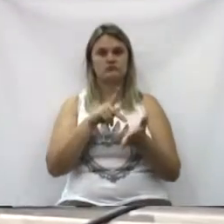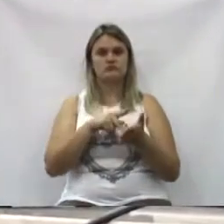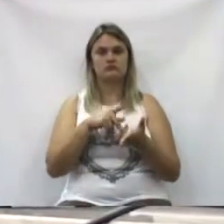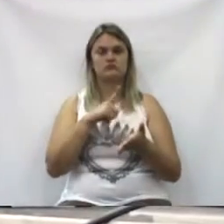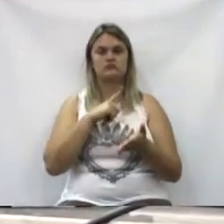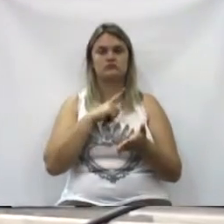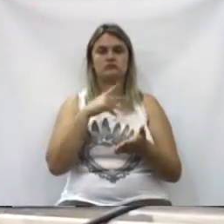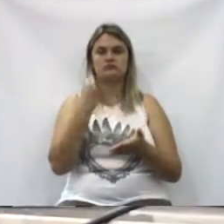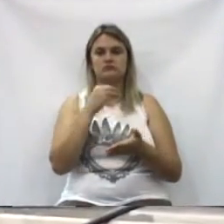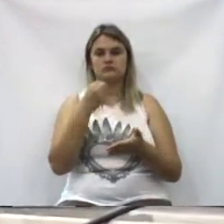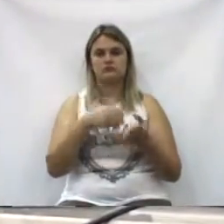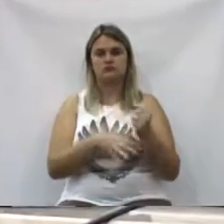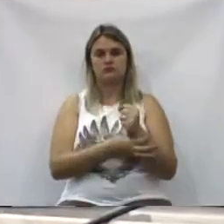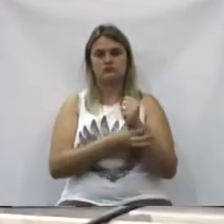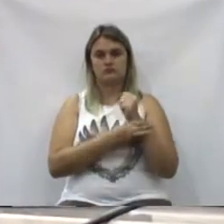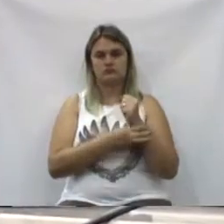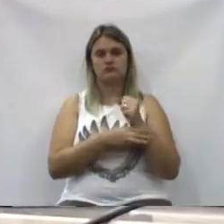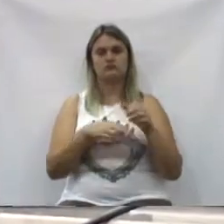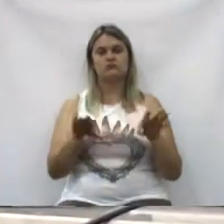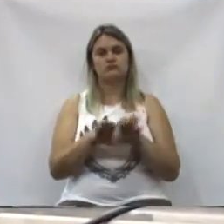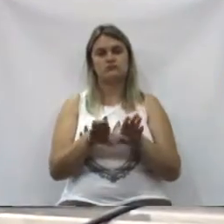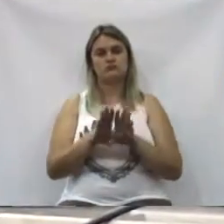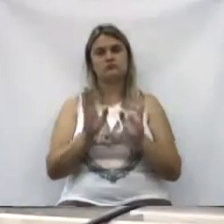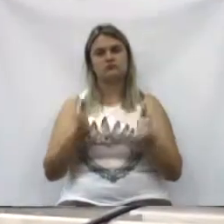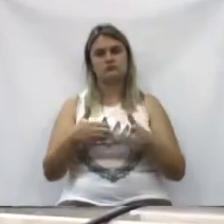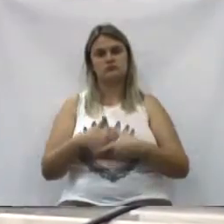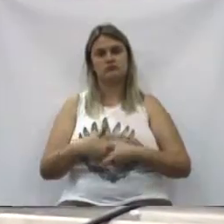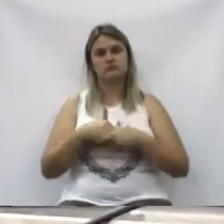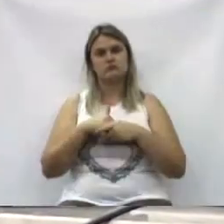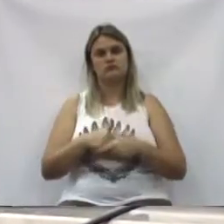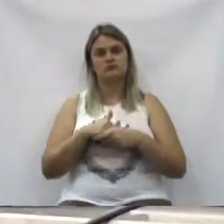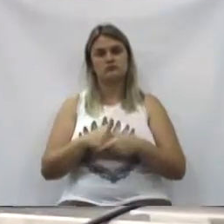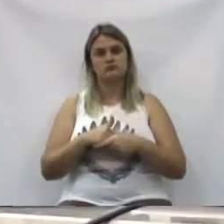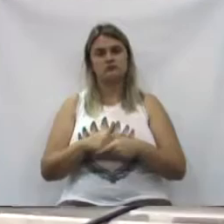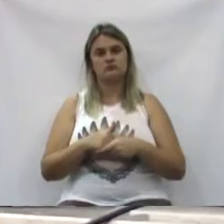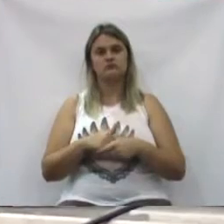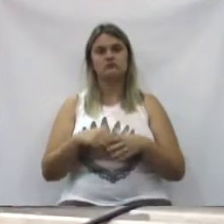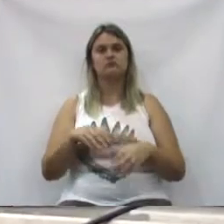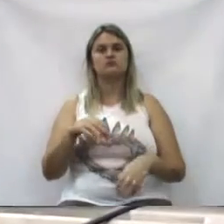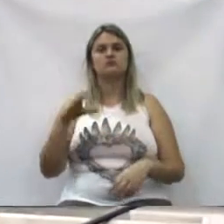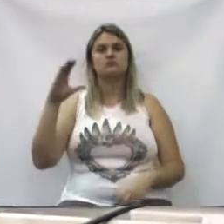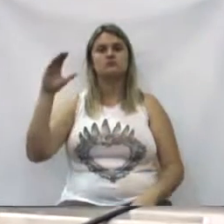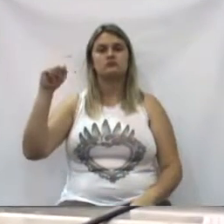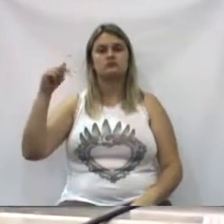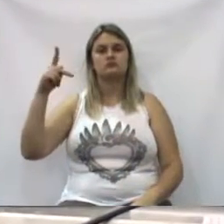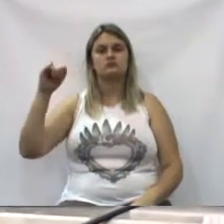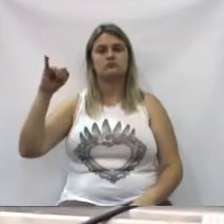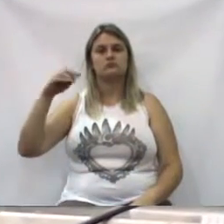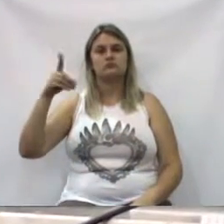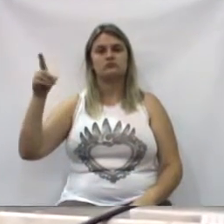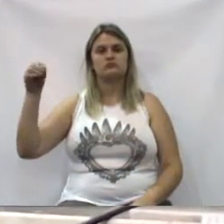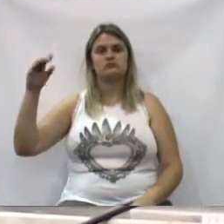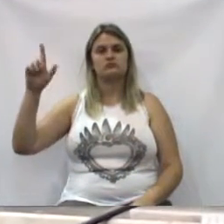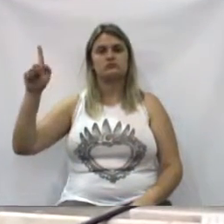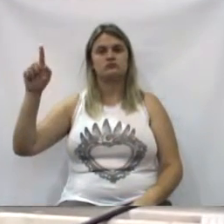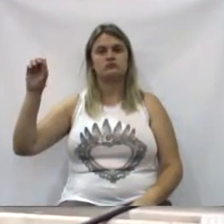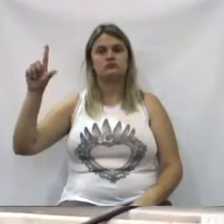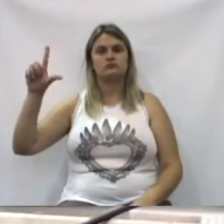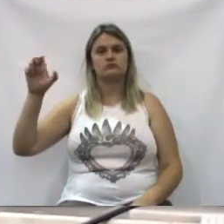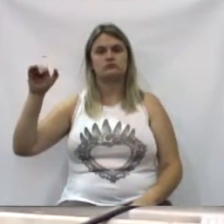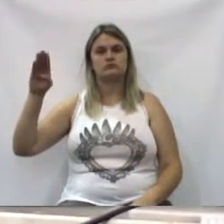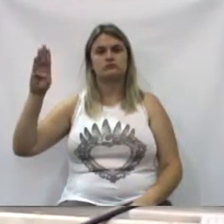estão desamparados. Inclusive, hoje eu gostaria de parabenizar também o capitão Golema, pela ação policial